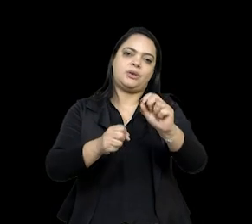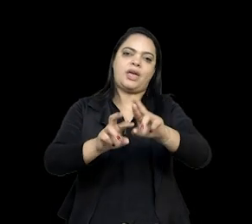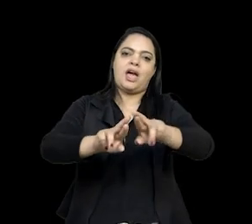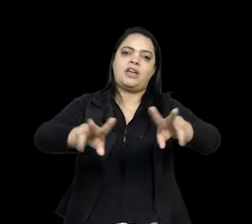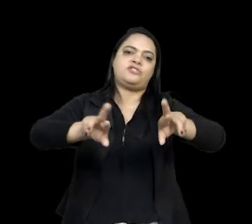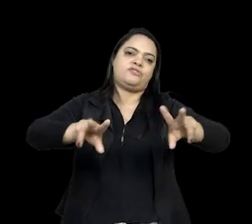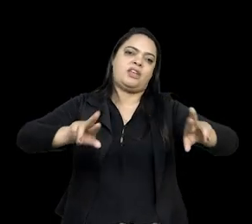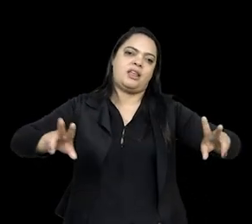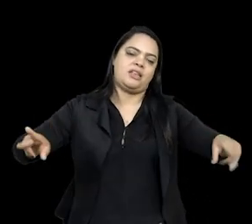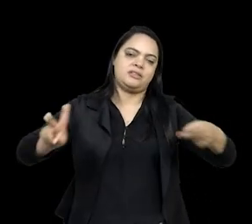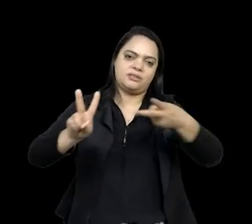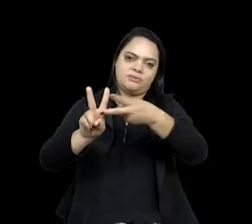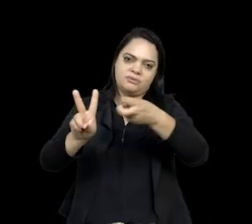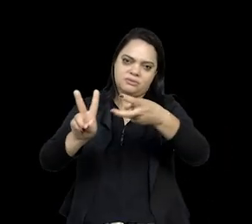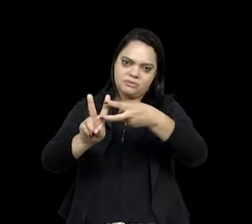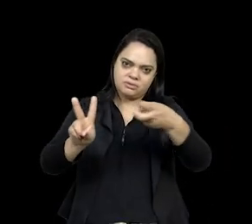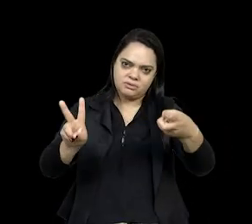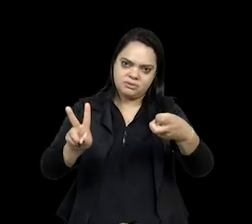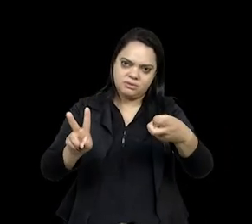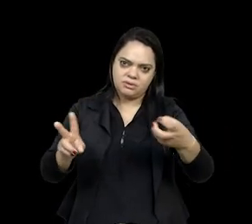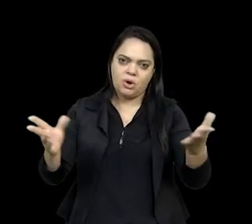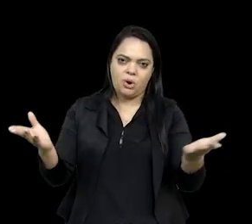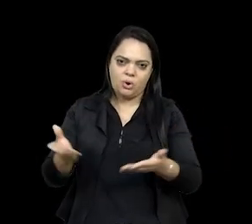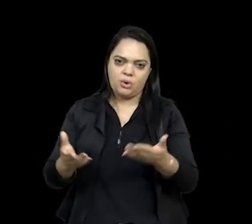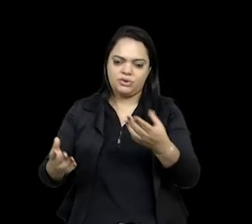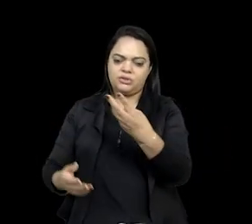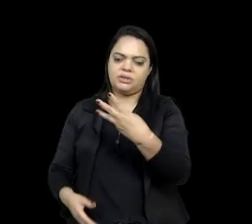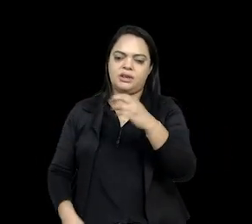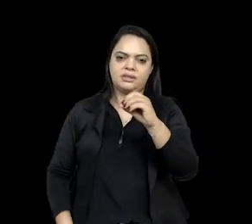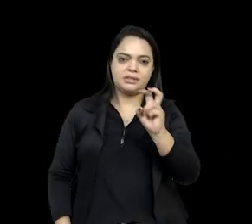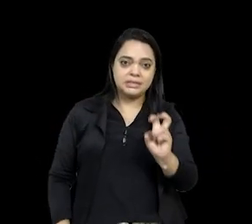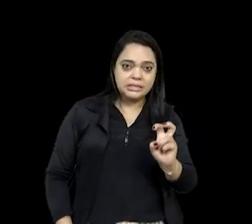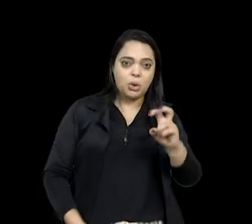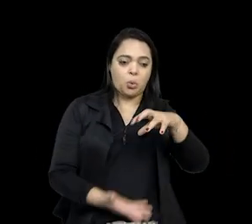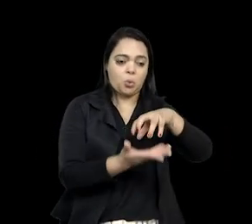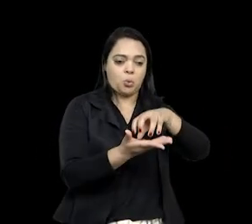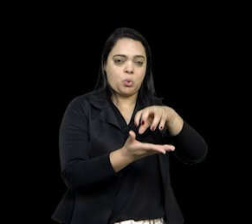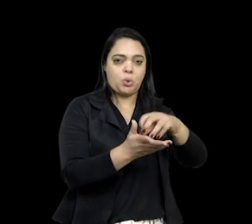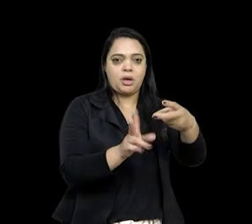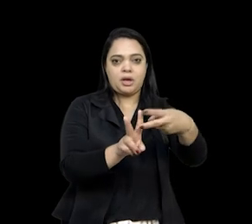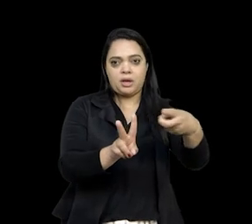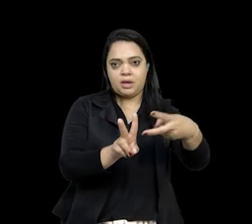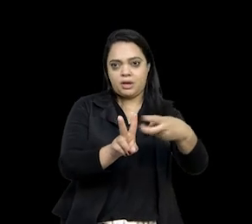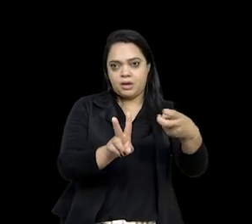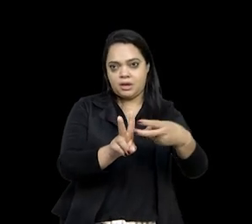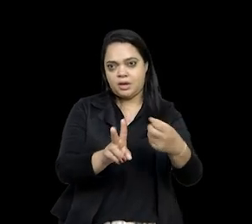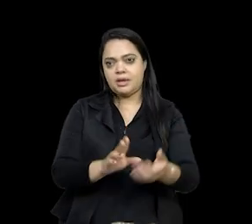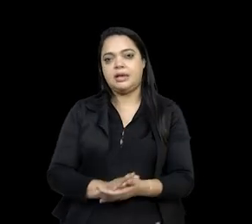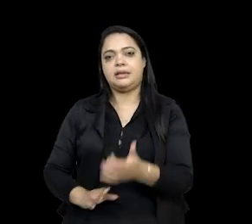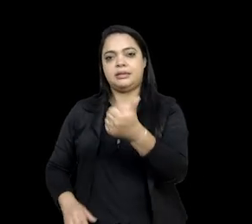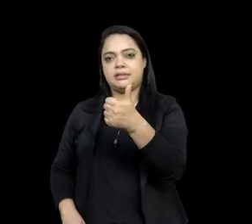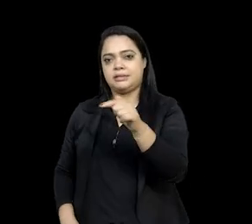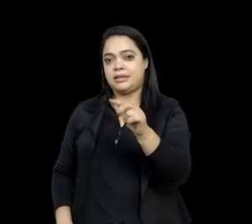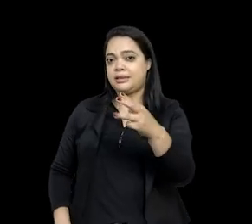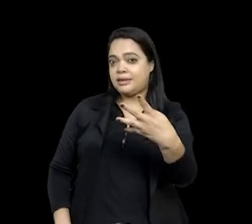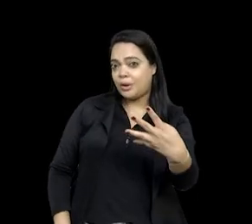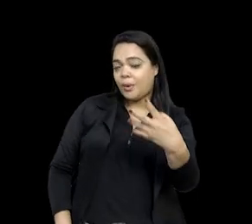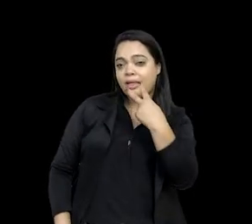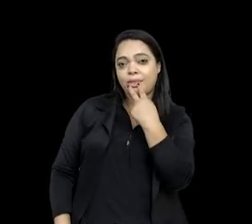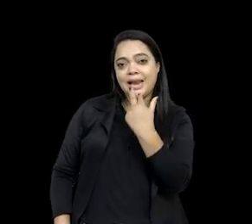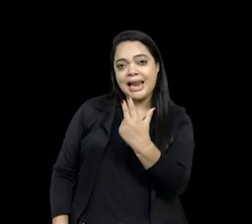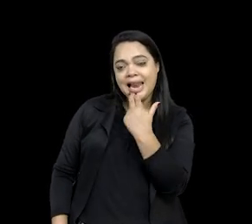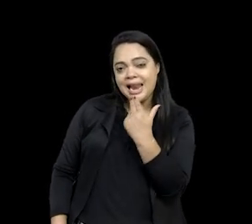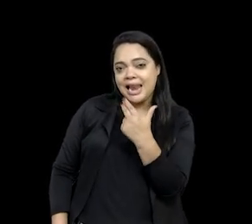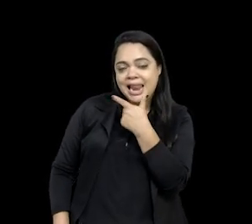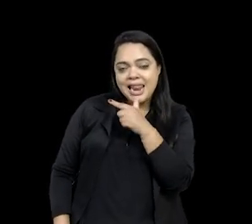ser índio. Então, se hoje são 305 povos povos no Brasil, são 274 línguas, quer dizer que eles